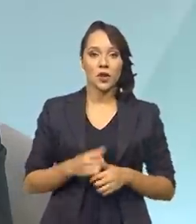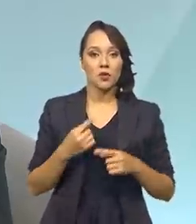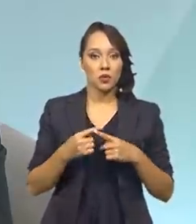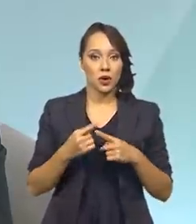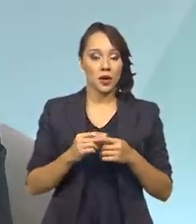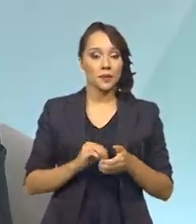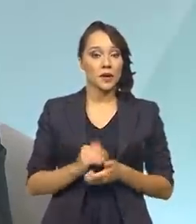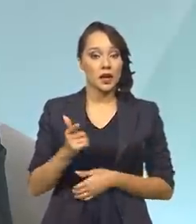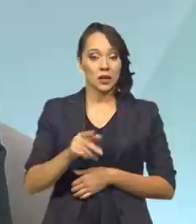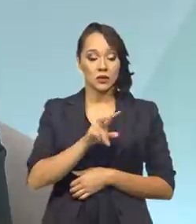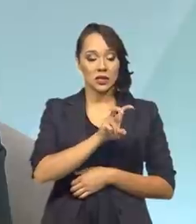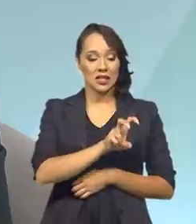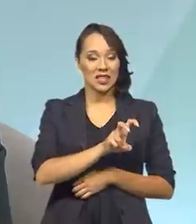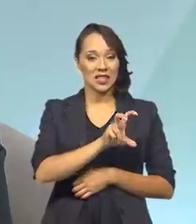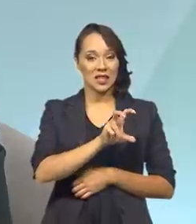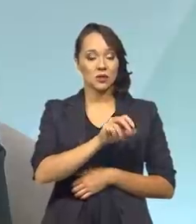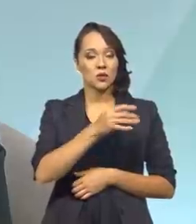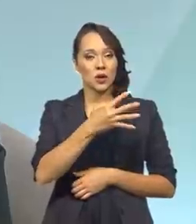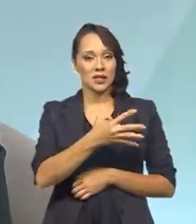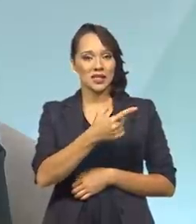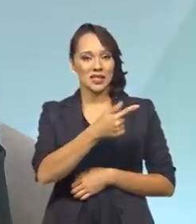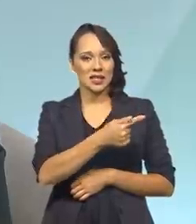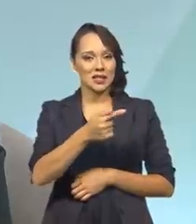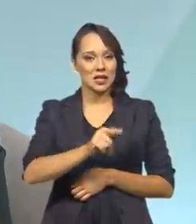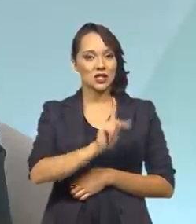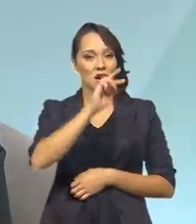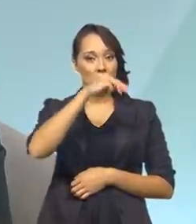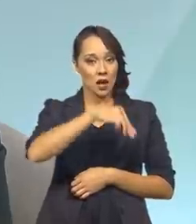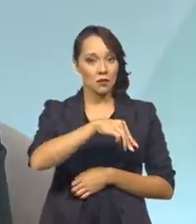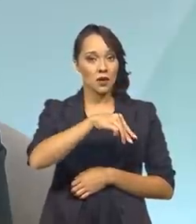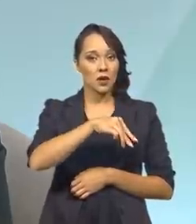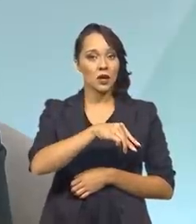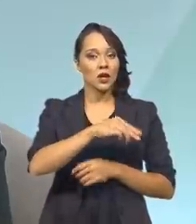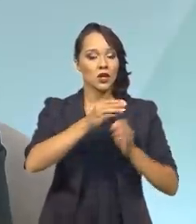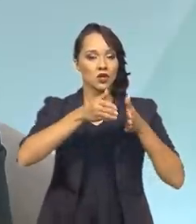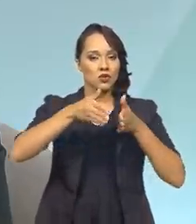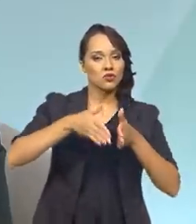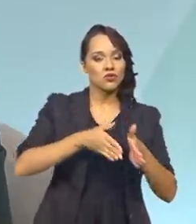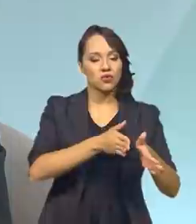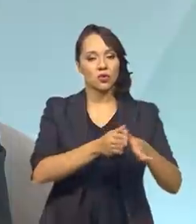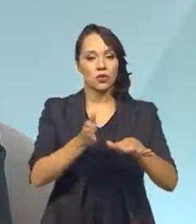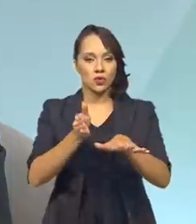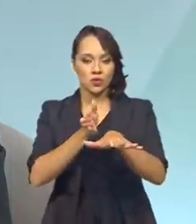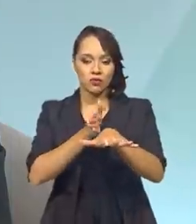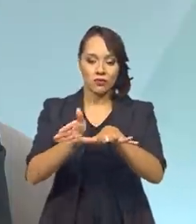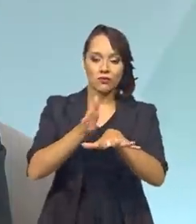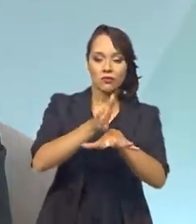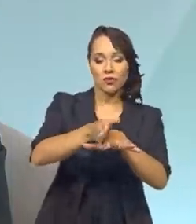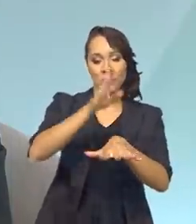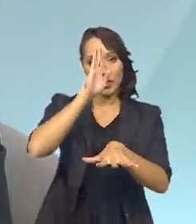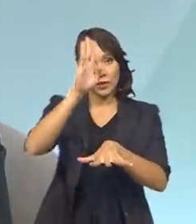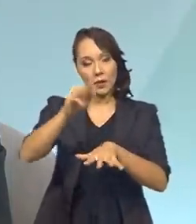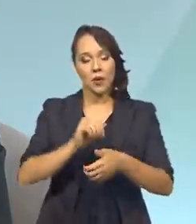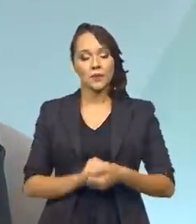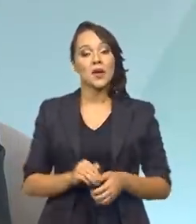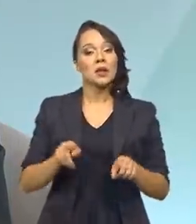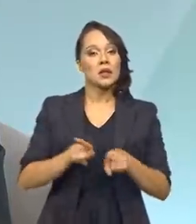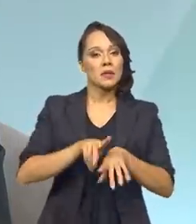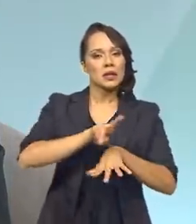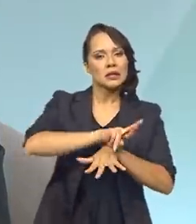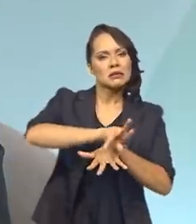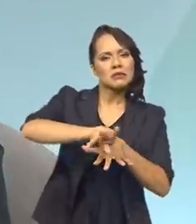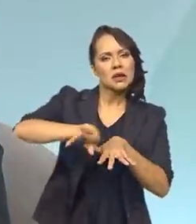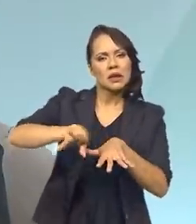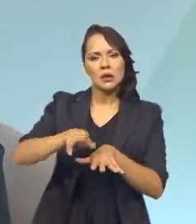477 quilômetros dos dois eixos principais, existe uma série de